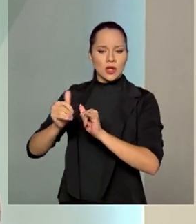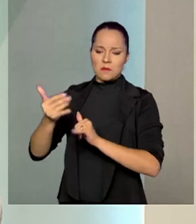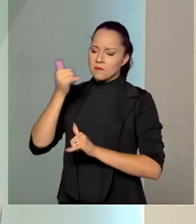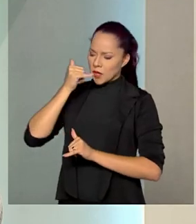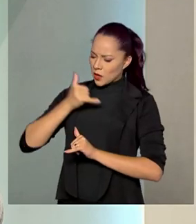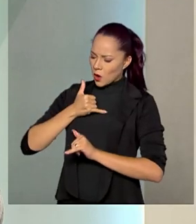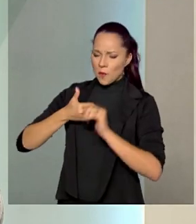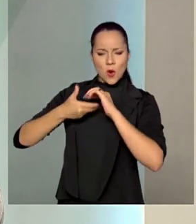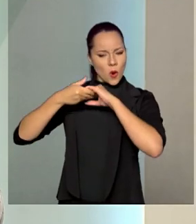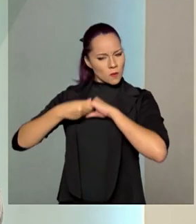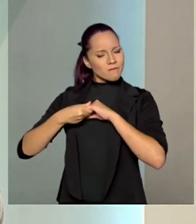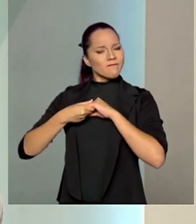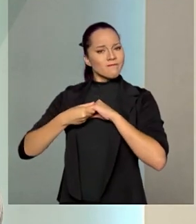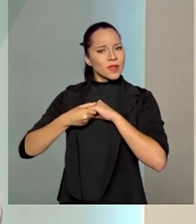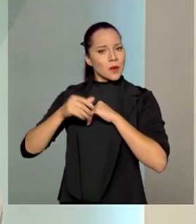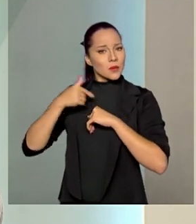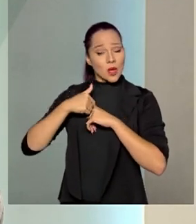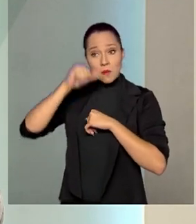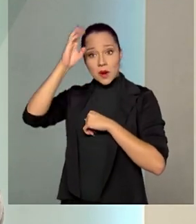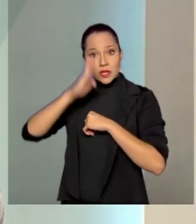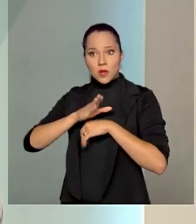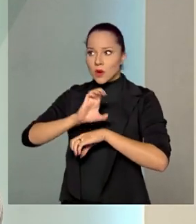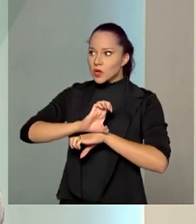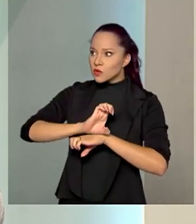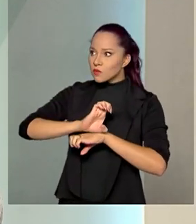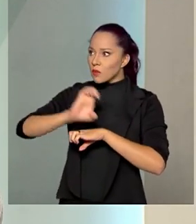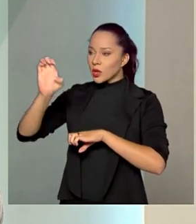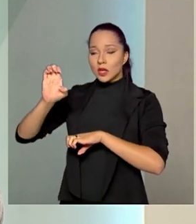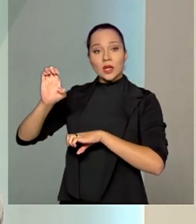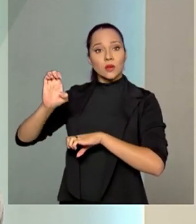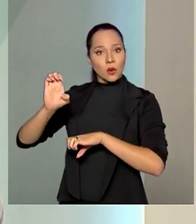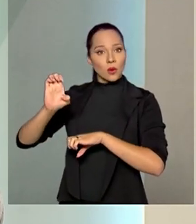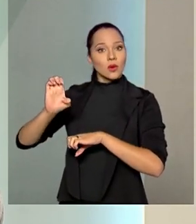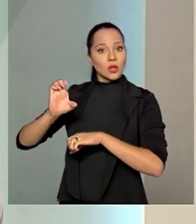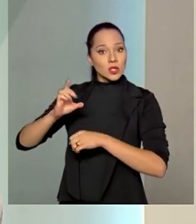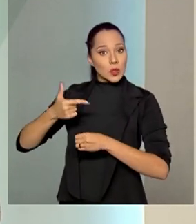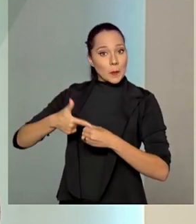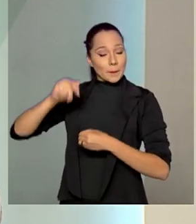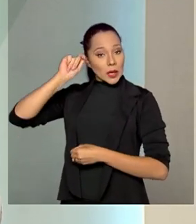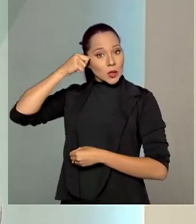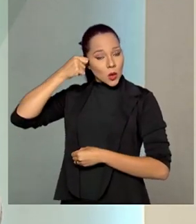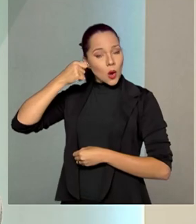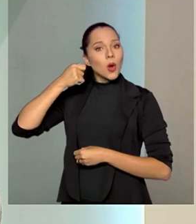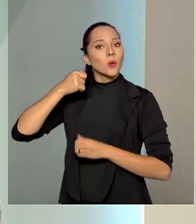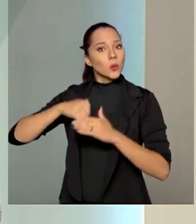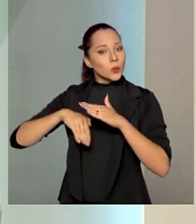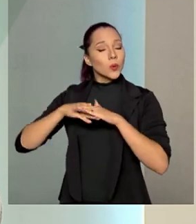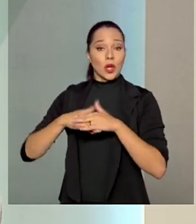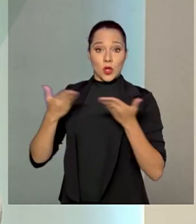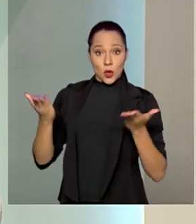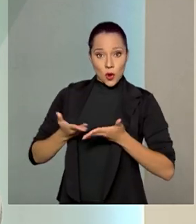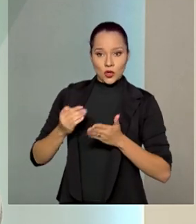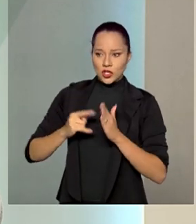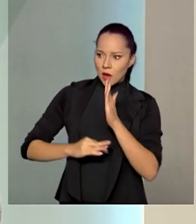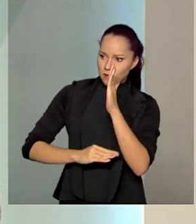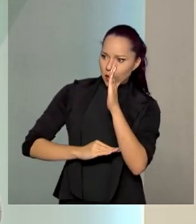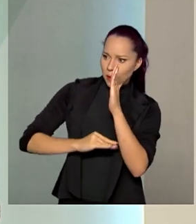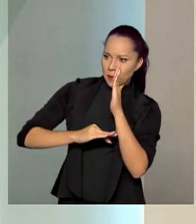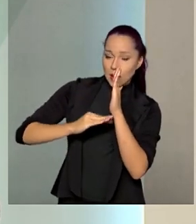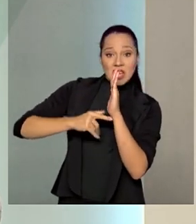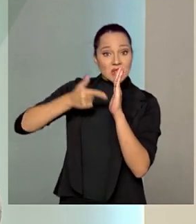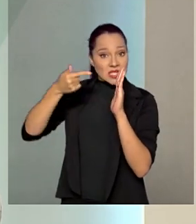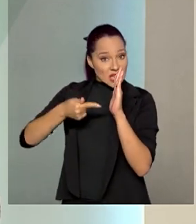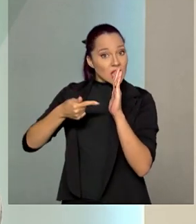porque o Brasil tinha se tornado um exportador líquido de petróleo. E hoje, nós já somos o sétimo maior